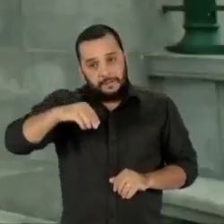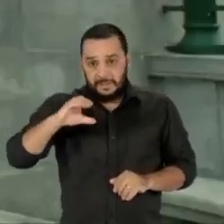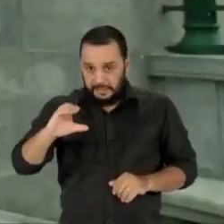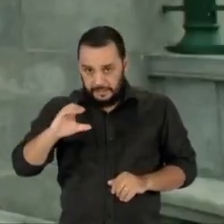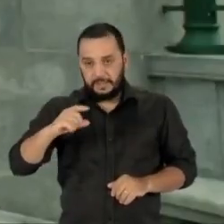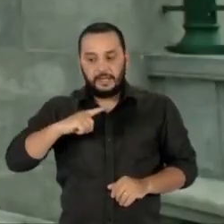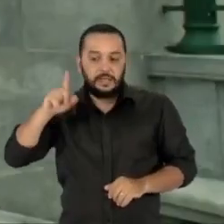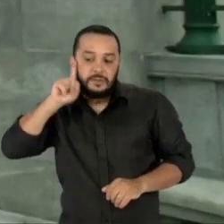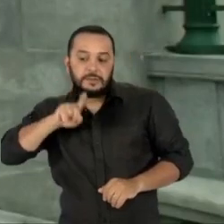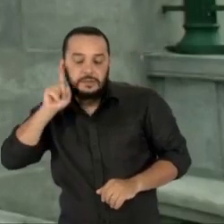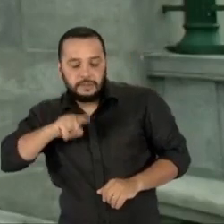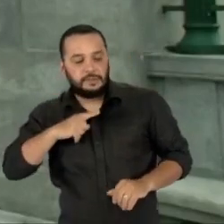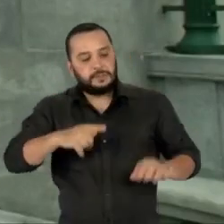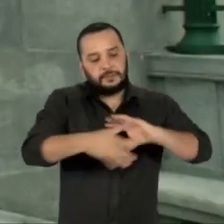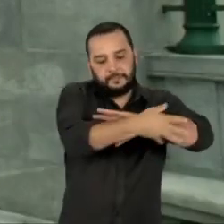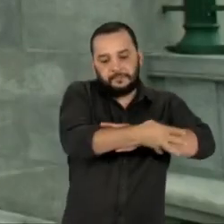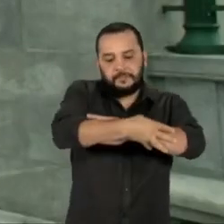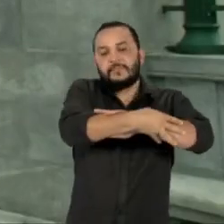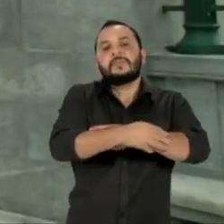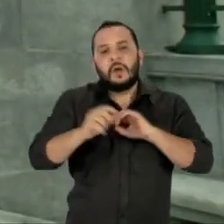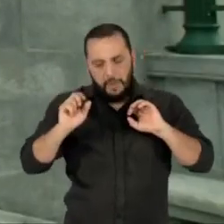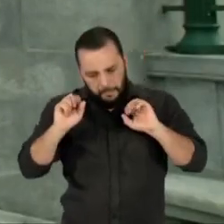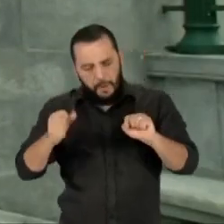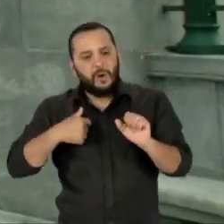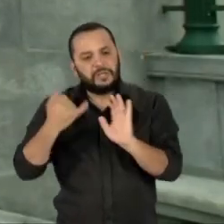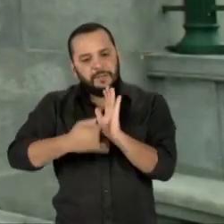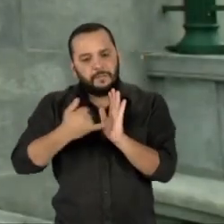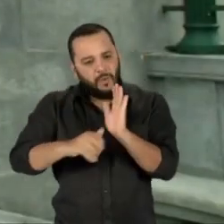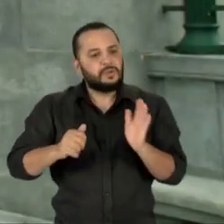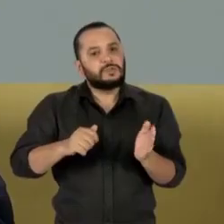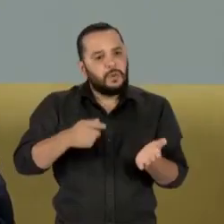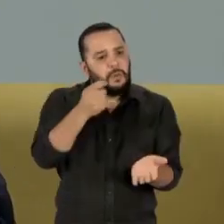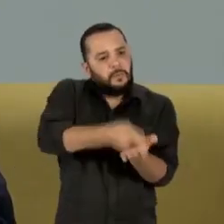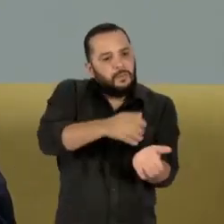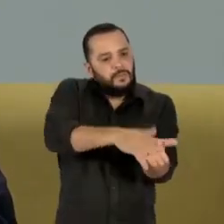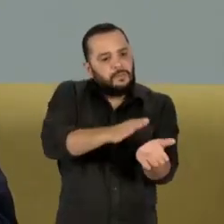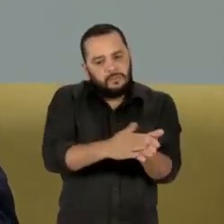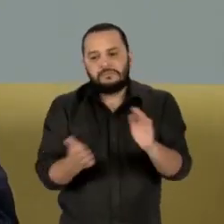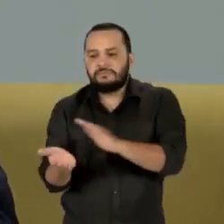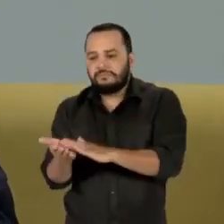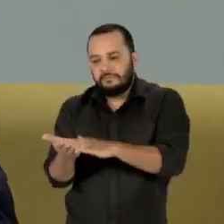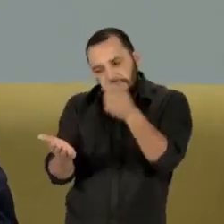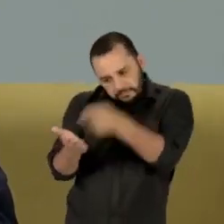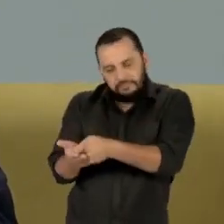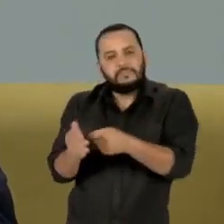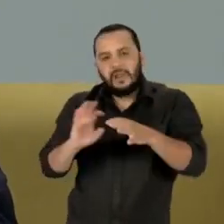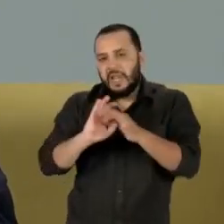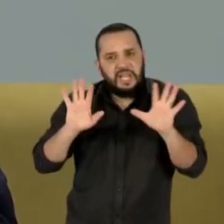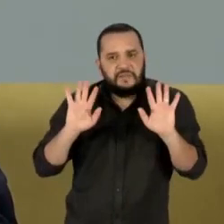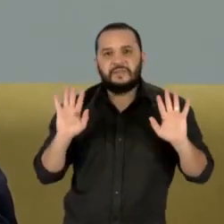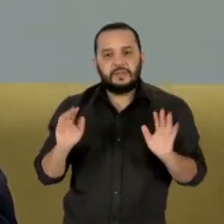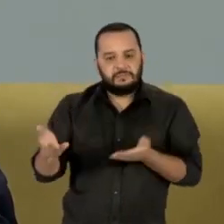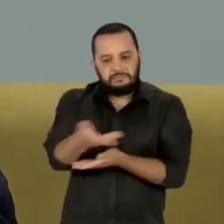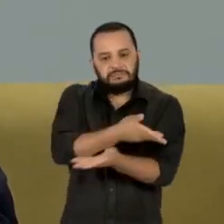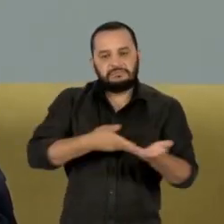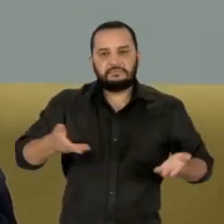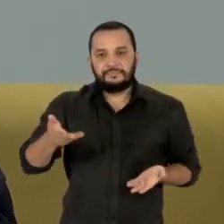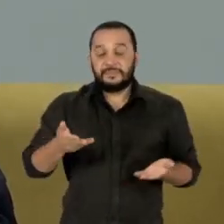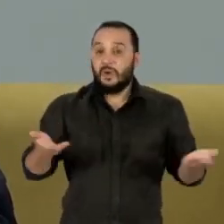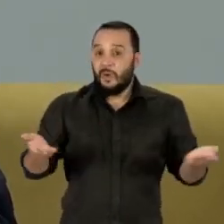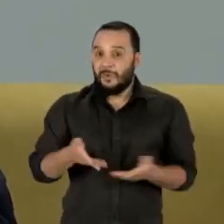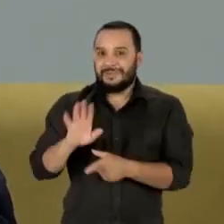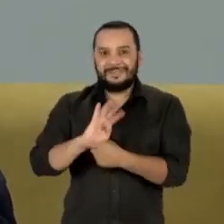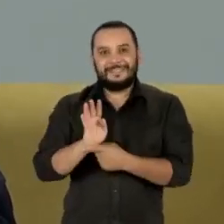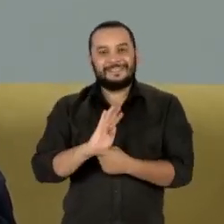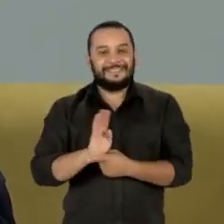Estados Unidos têm o direito de aplicar sanções um ao outro. Chega hoje aos cinemas o filme Coringa,